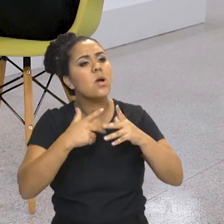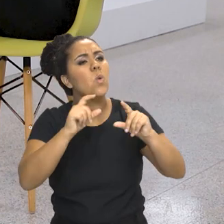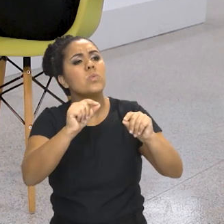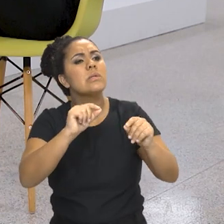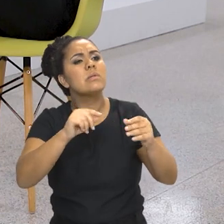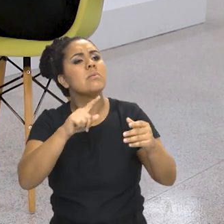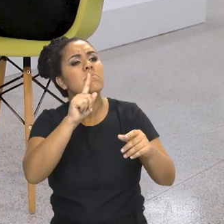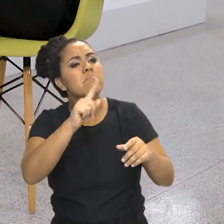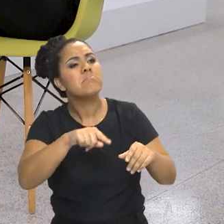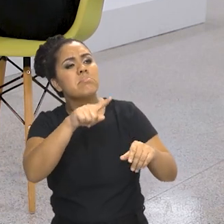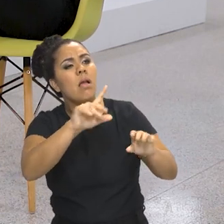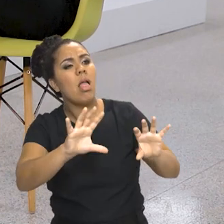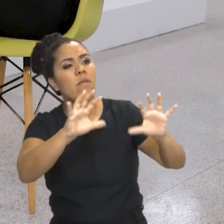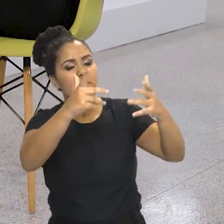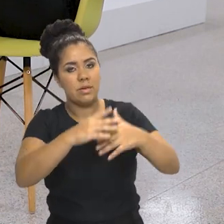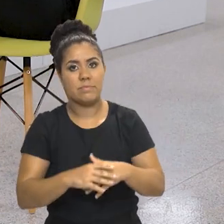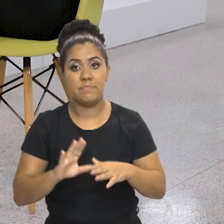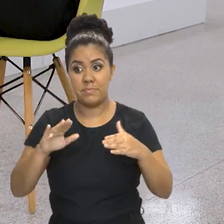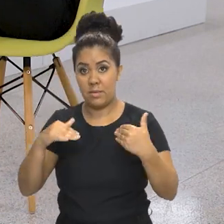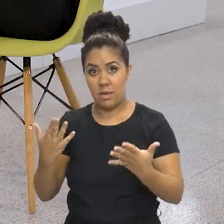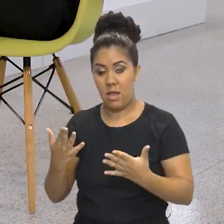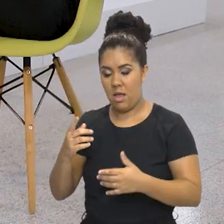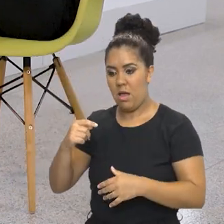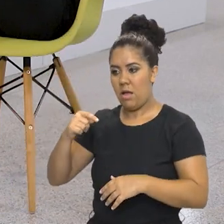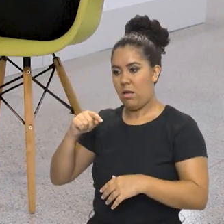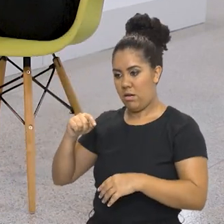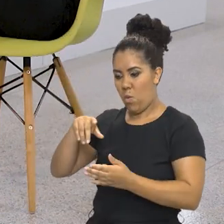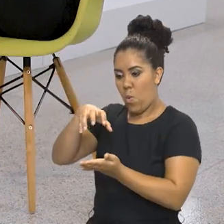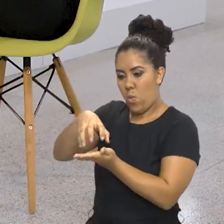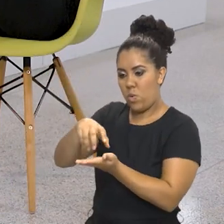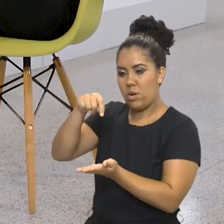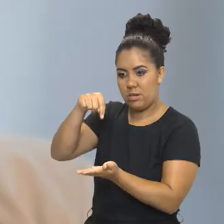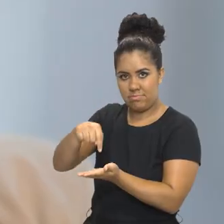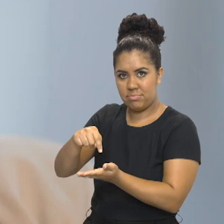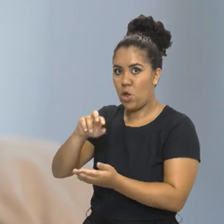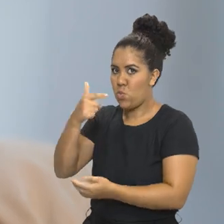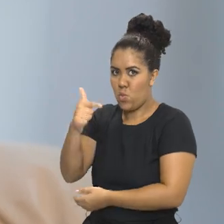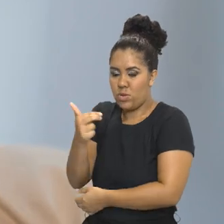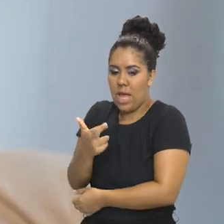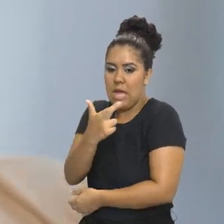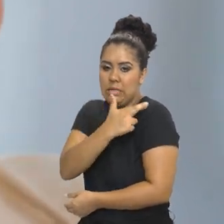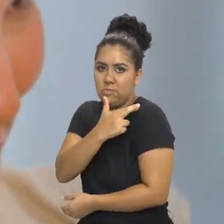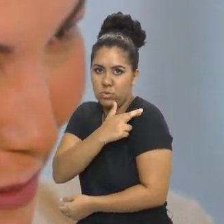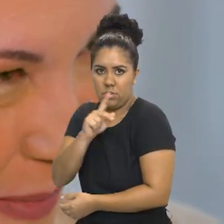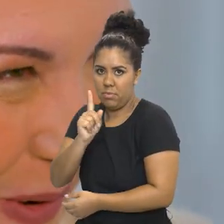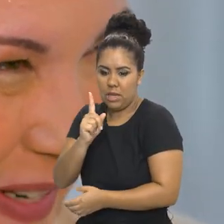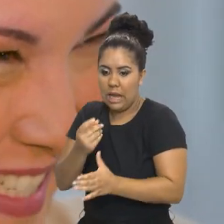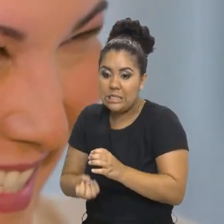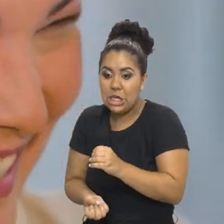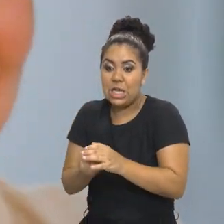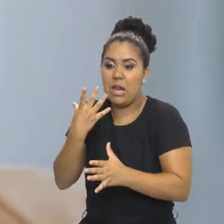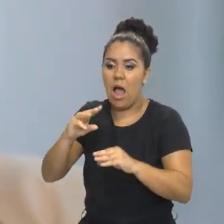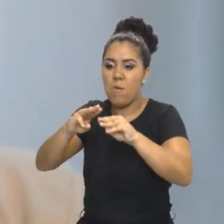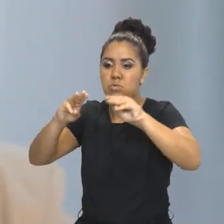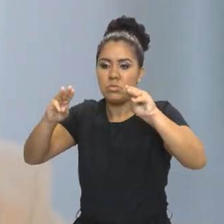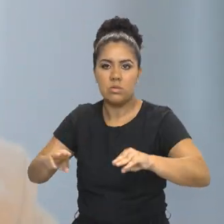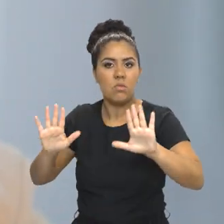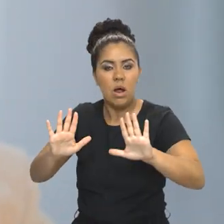trata esse evento. Bom, eu acabei de falar que o Ibram não tem a responsabilidade de criar museus, né? Mas a gente pode,